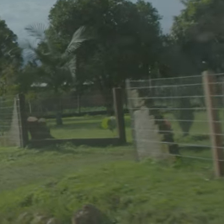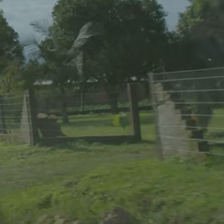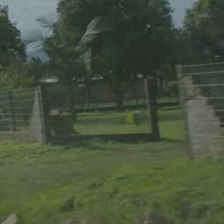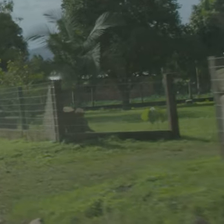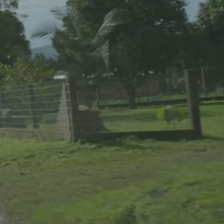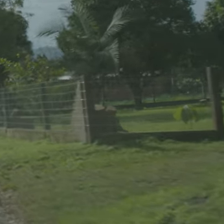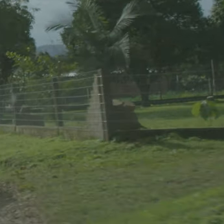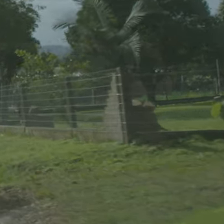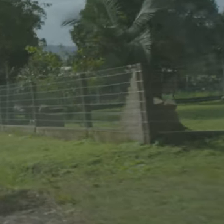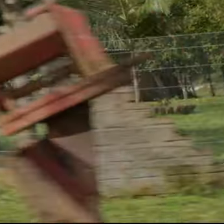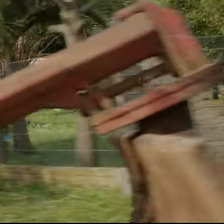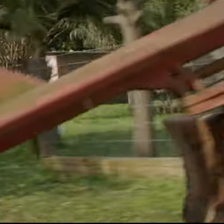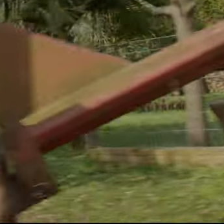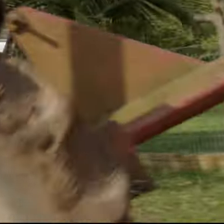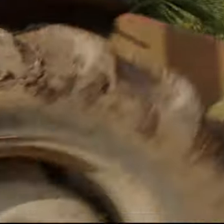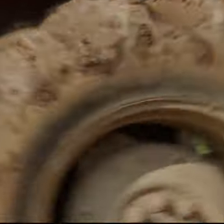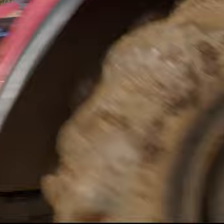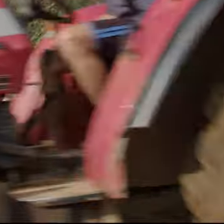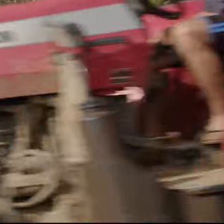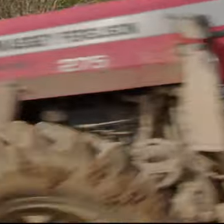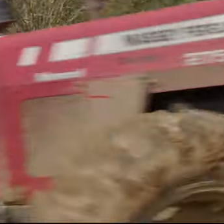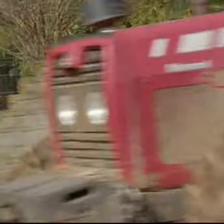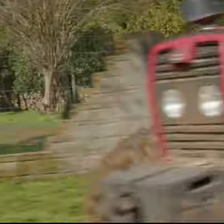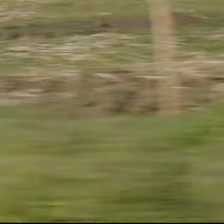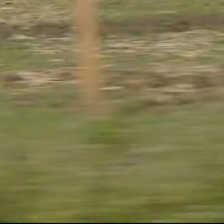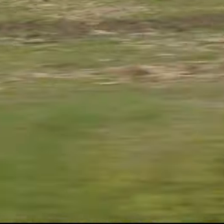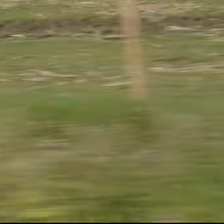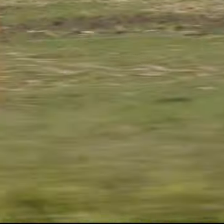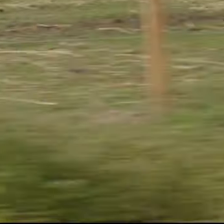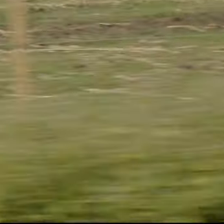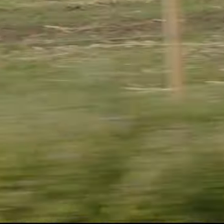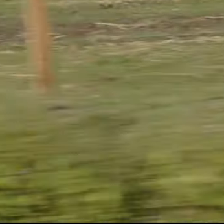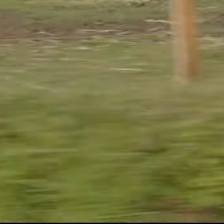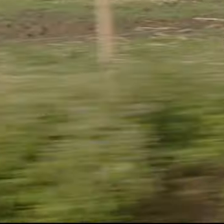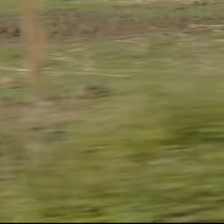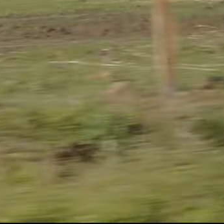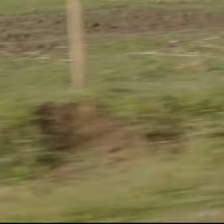motorista com o primeiro Vacas pastam O vento sacode as folhas De um coqueiro